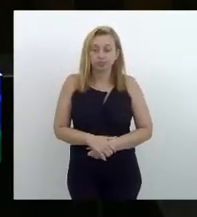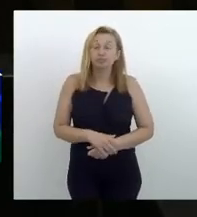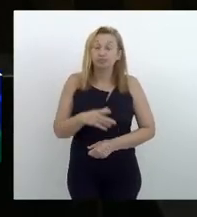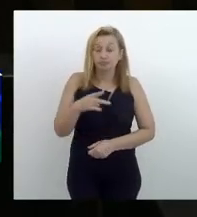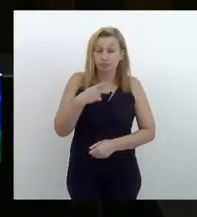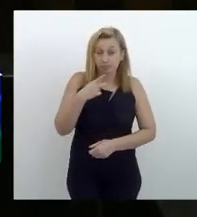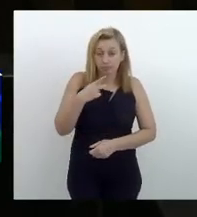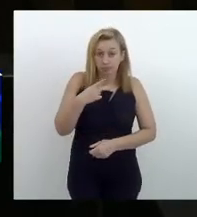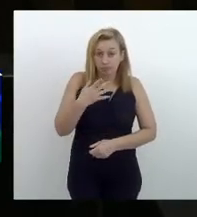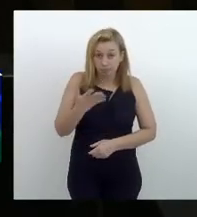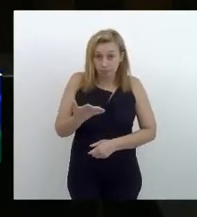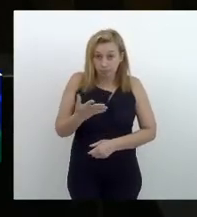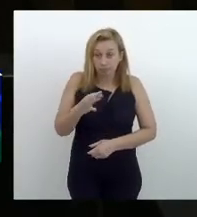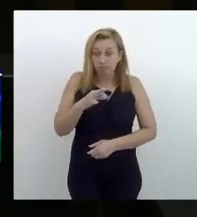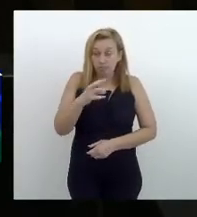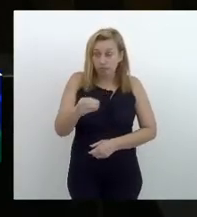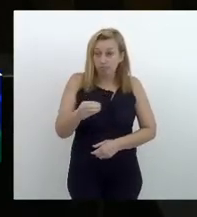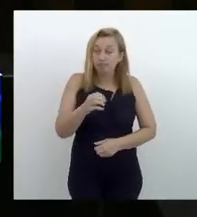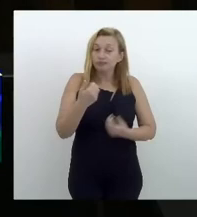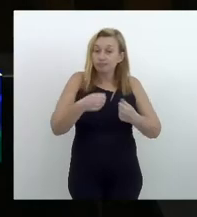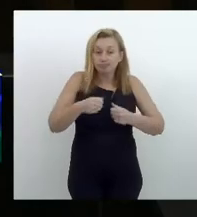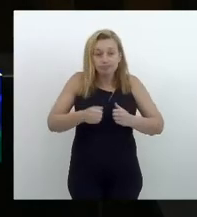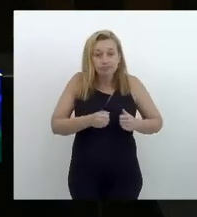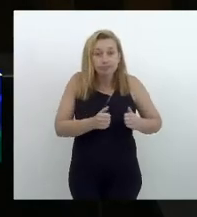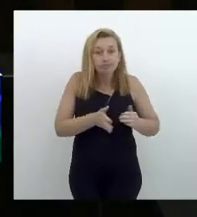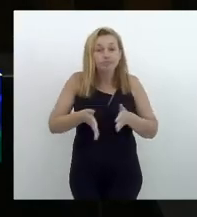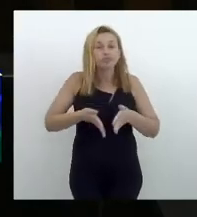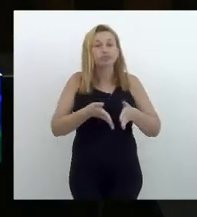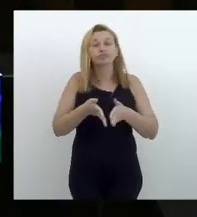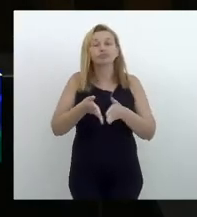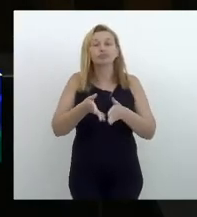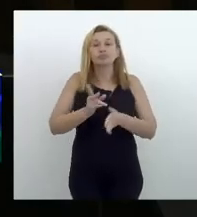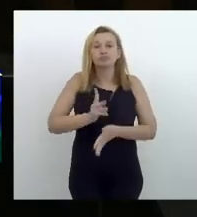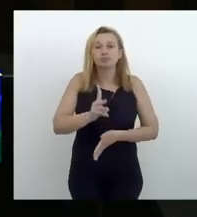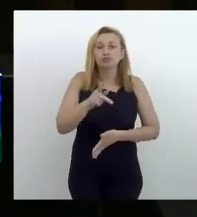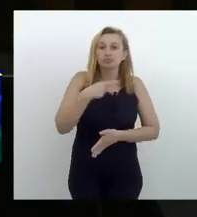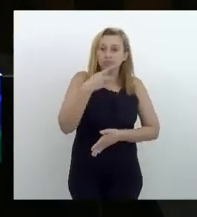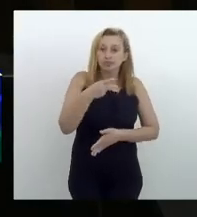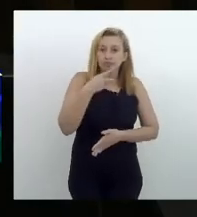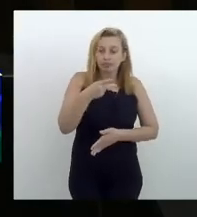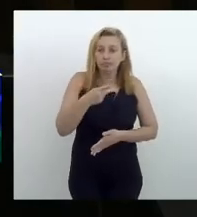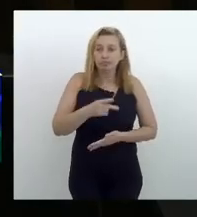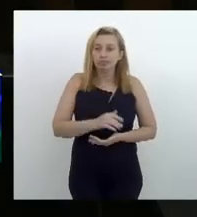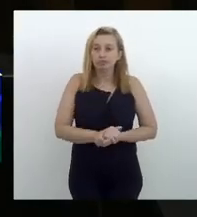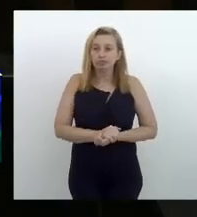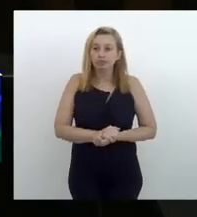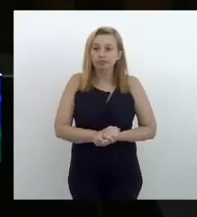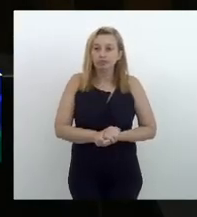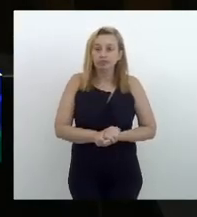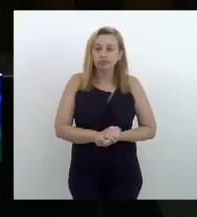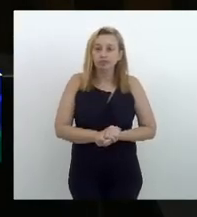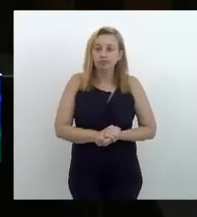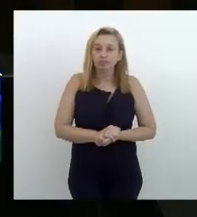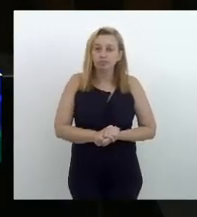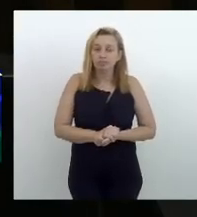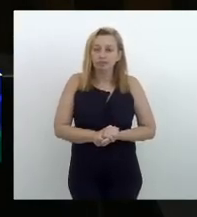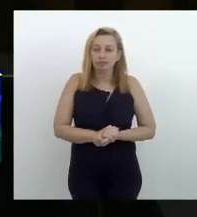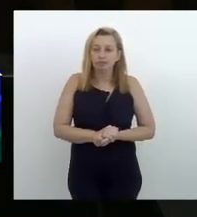isso, a gente tem que caminhar, como eu sempre aqui digo, no fio da navalha.